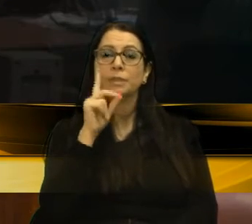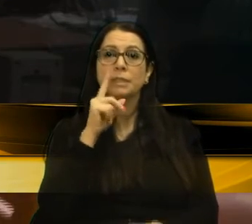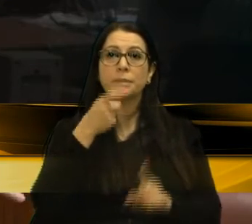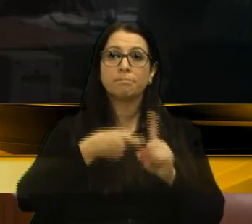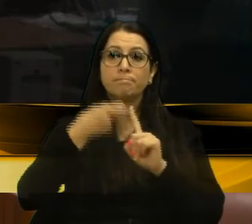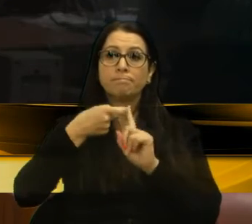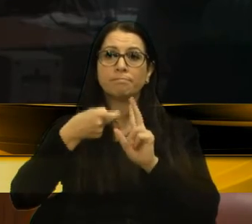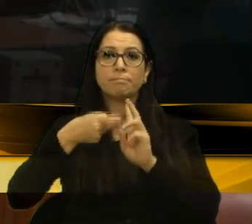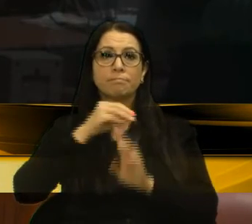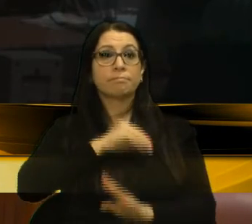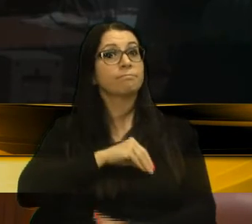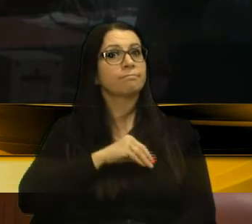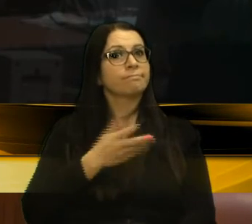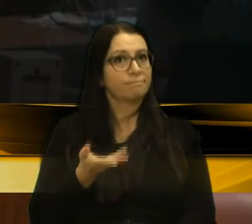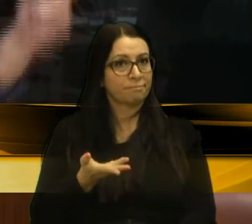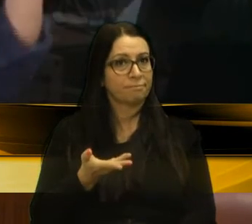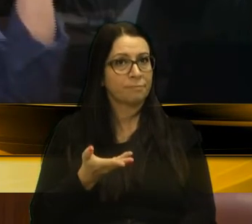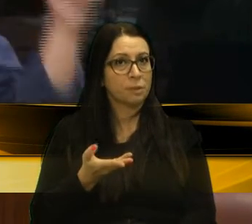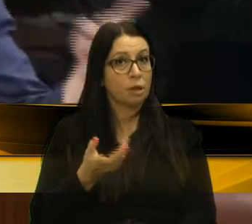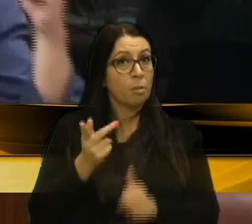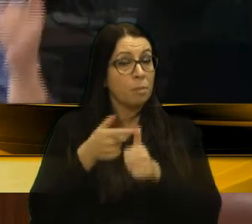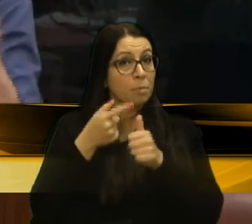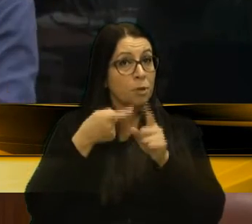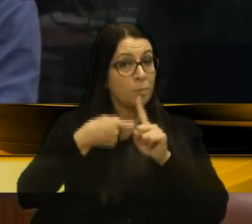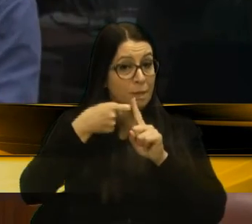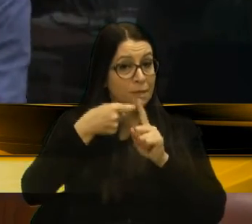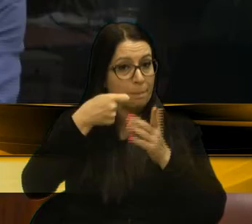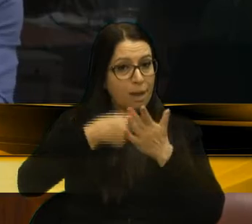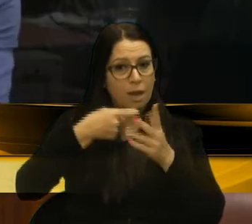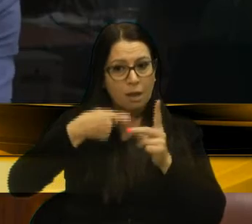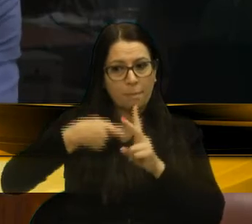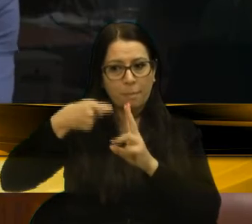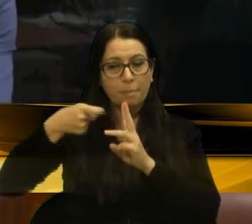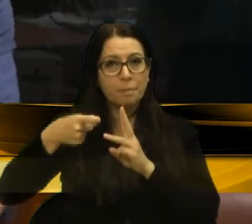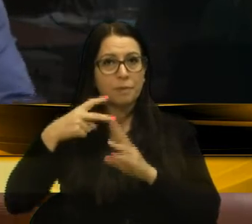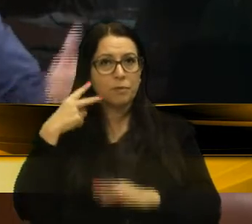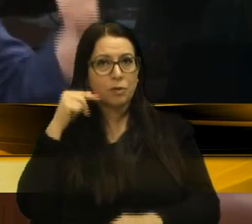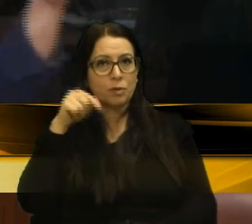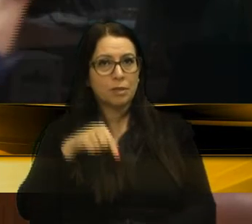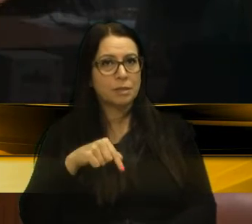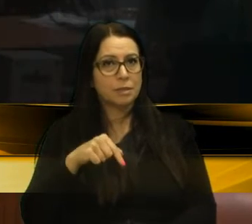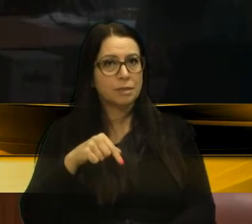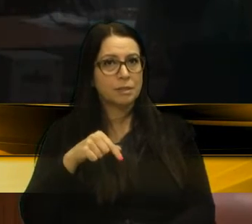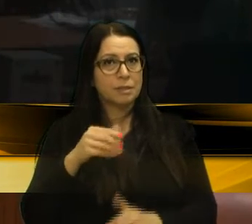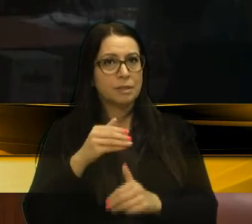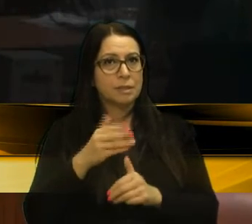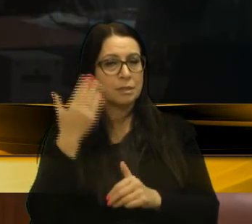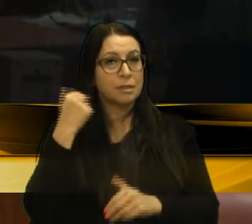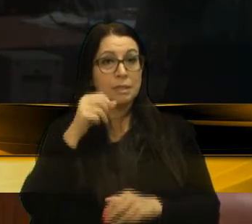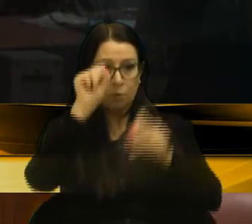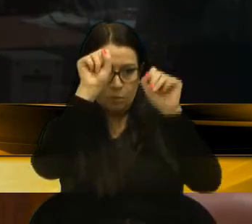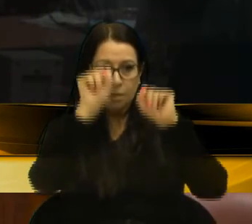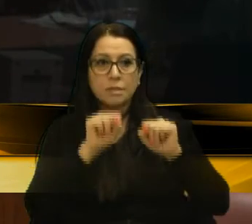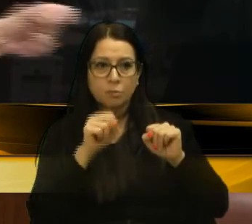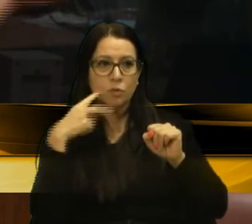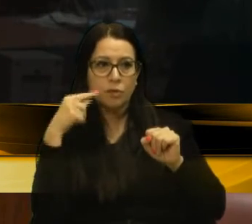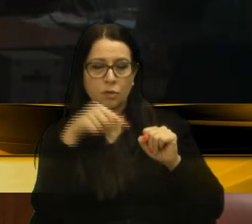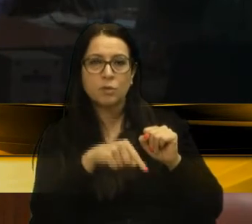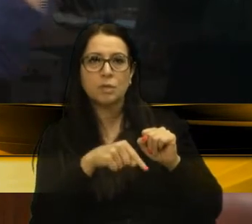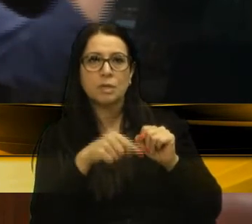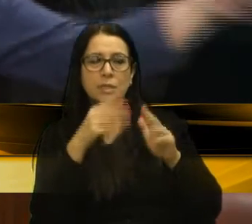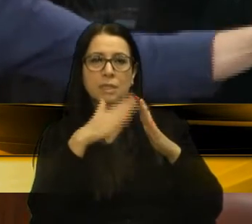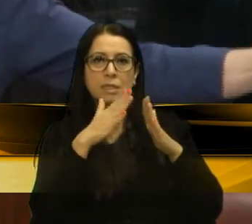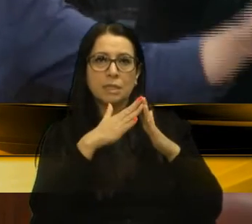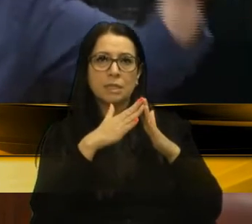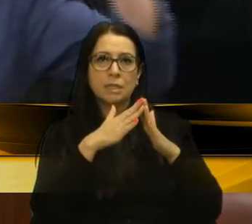salário. Há primeiro mês que se parcelou salário, vereadores que estavam na legislatura passada são testemunhas. Essa casa